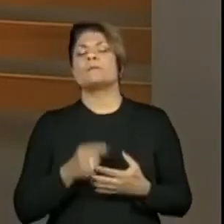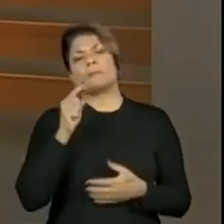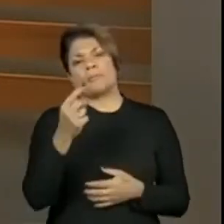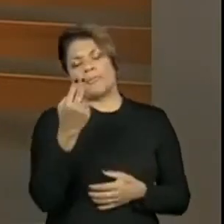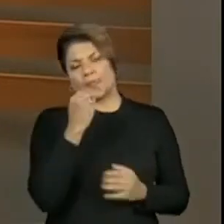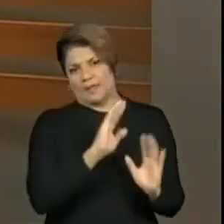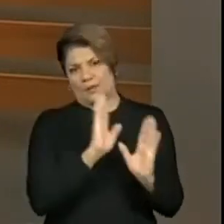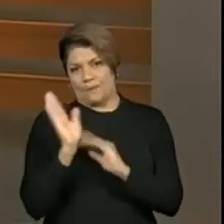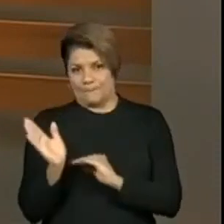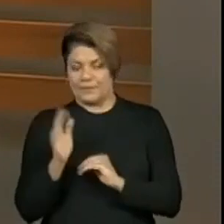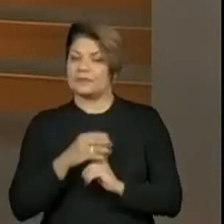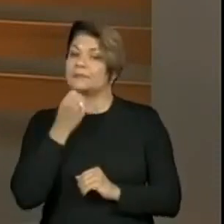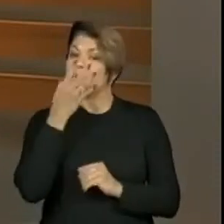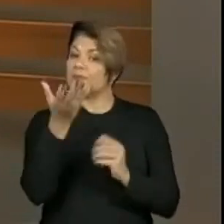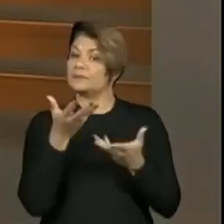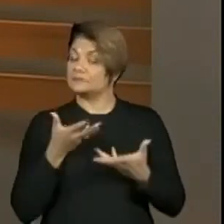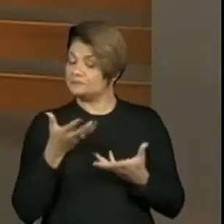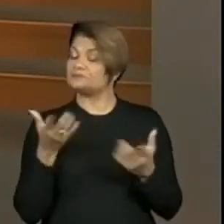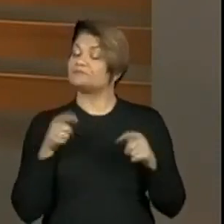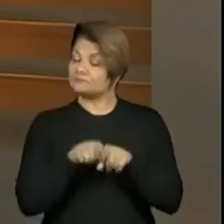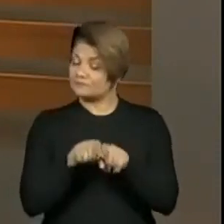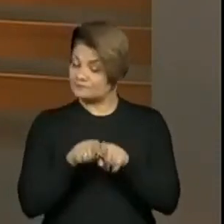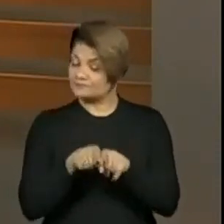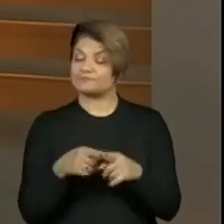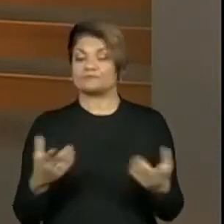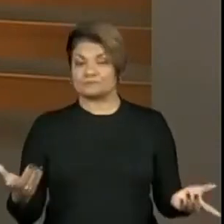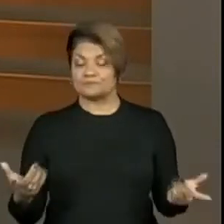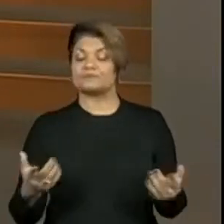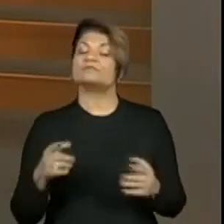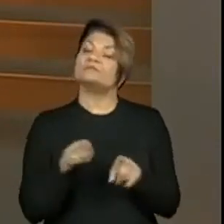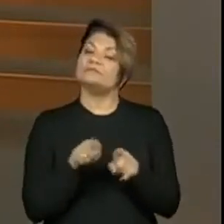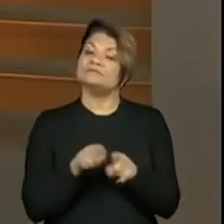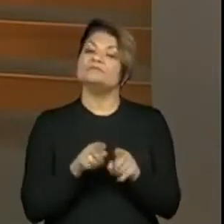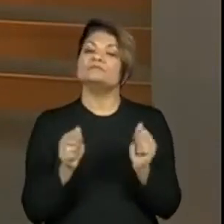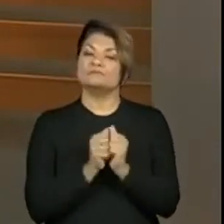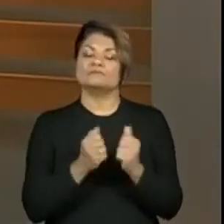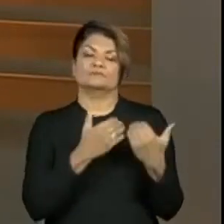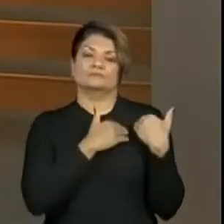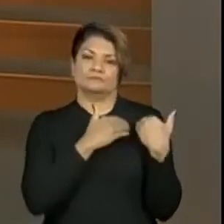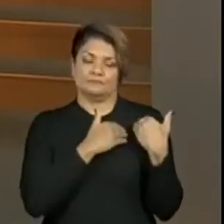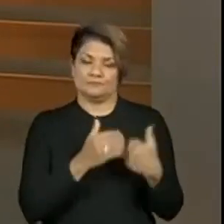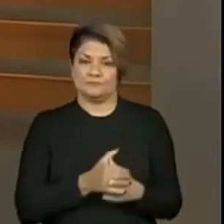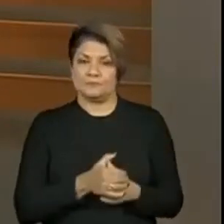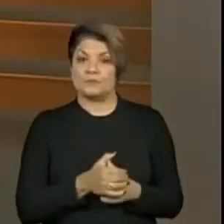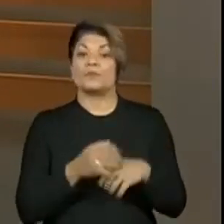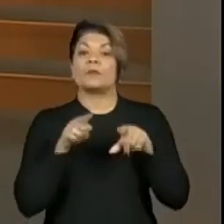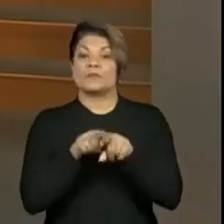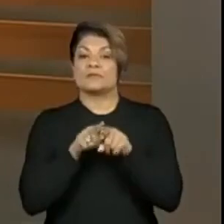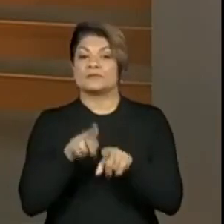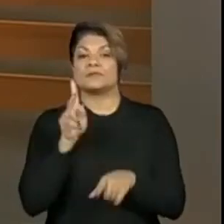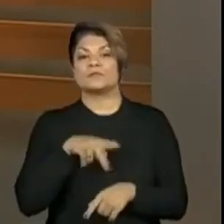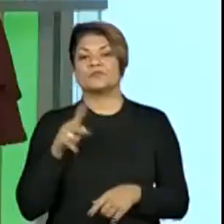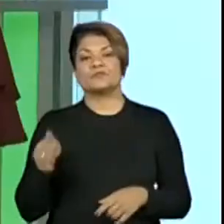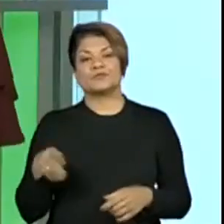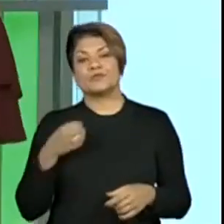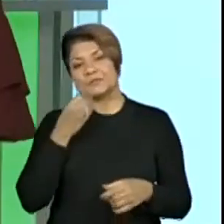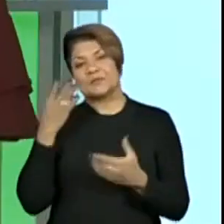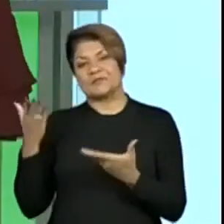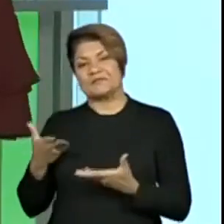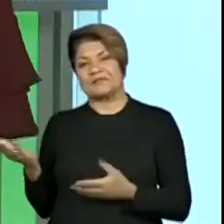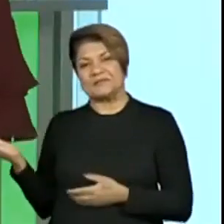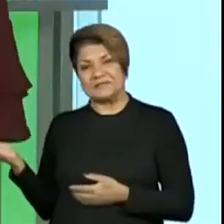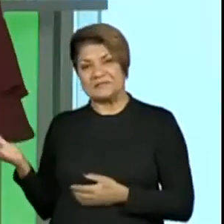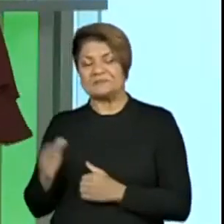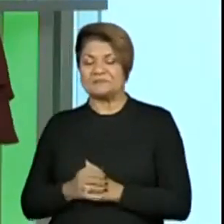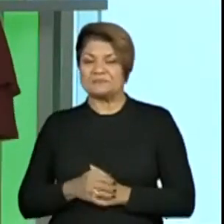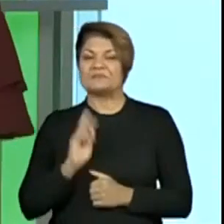-vindo também, grandes parceiros nossos, junto com os responsáveis. E falando em parceria, a professora Vivi também é minha parceira aqui. Bem-vinda, professora. Bom dia,